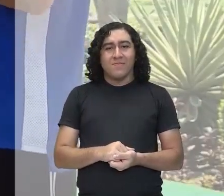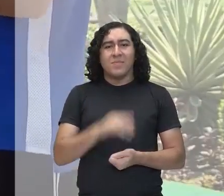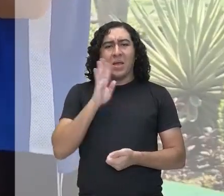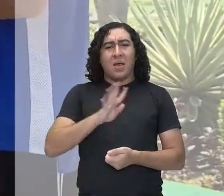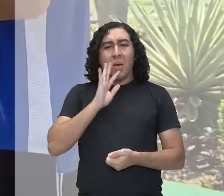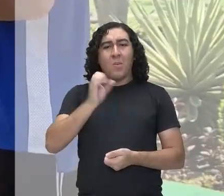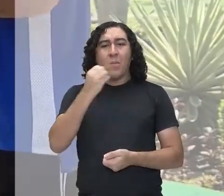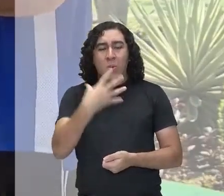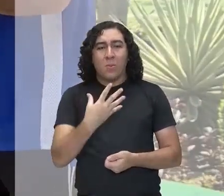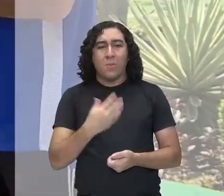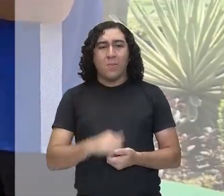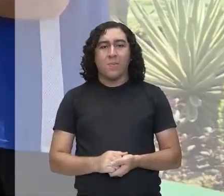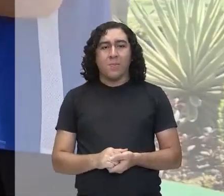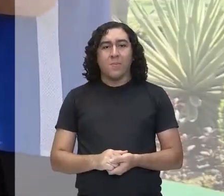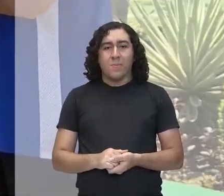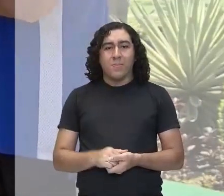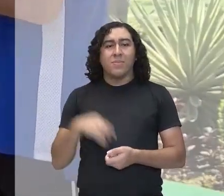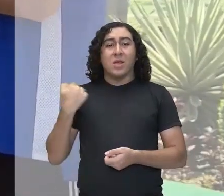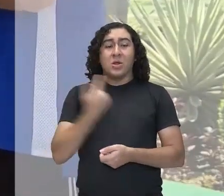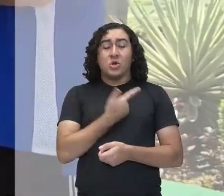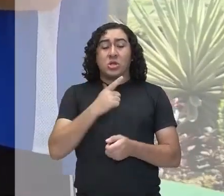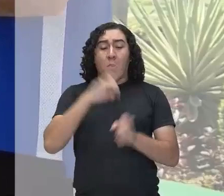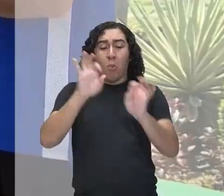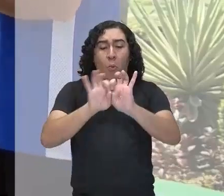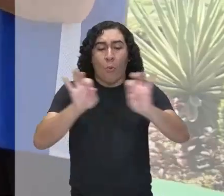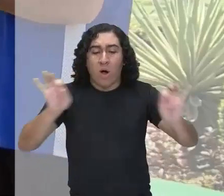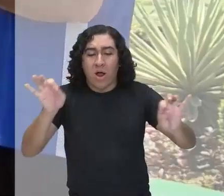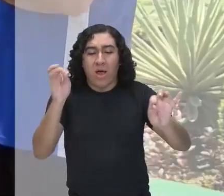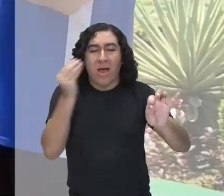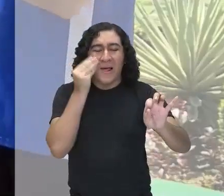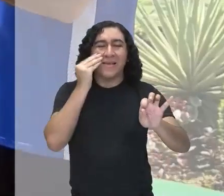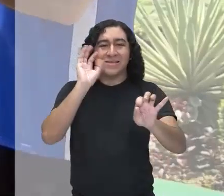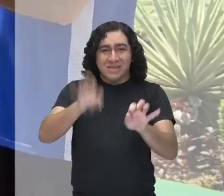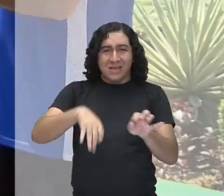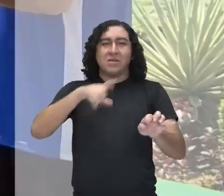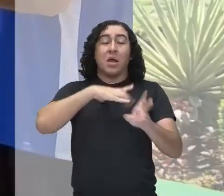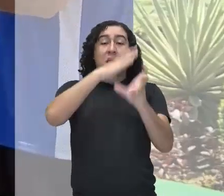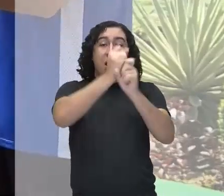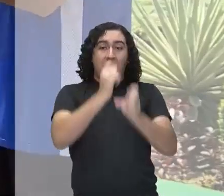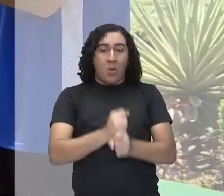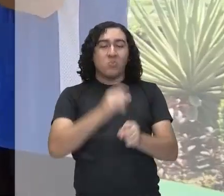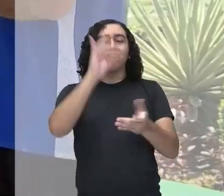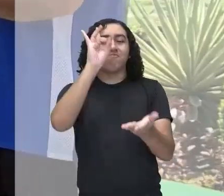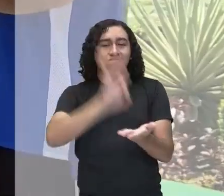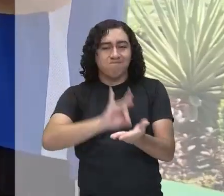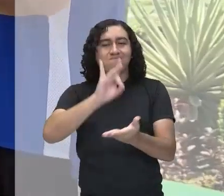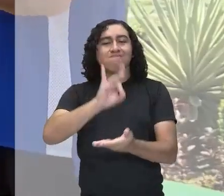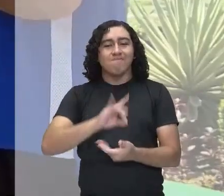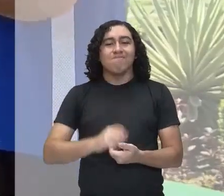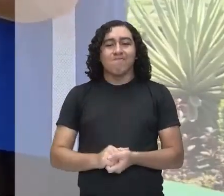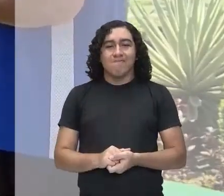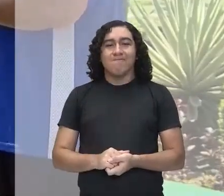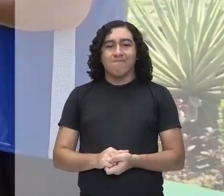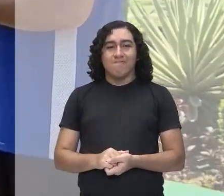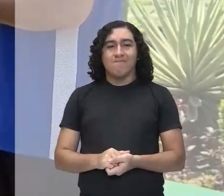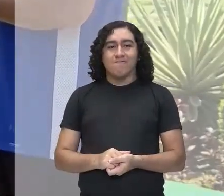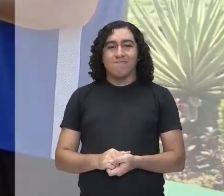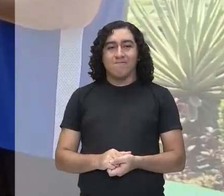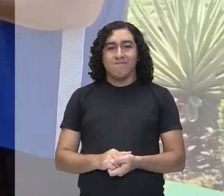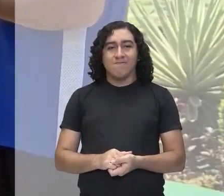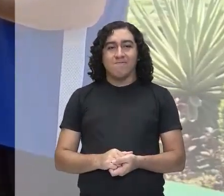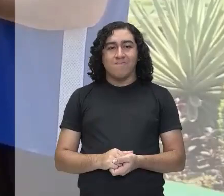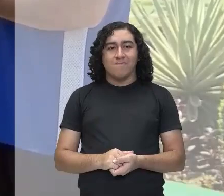depois a gente faz... gente a gente mede o diâmetro. Mede o diâmetro. Exatamente! E faz o cálculo bem certinho, mas... Como é o diâmetro